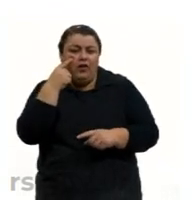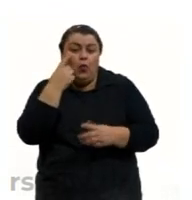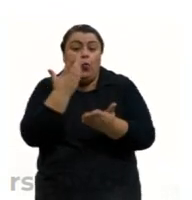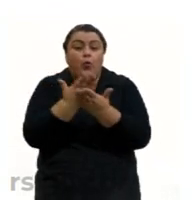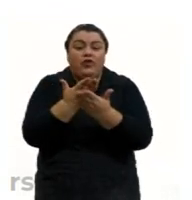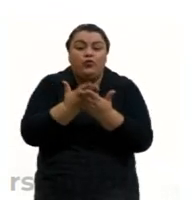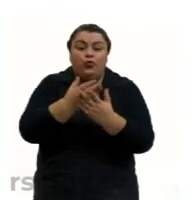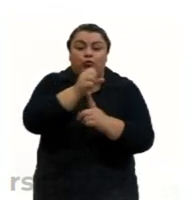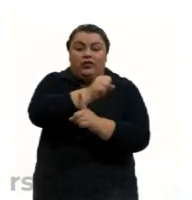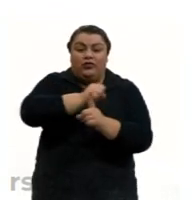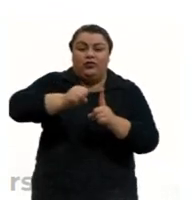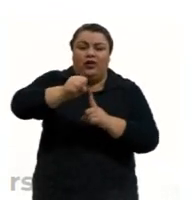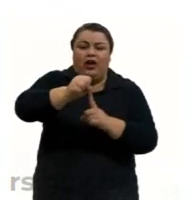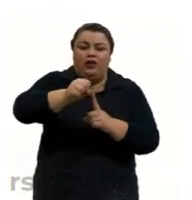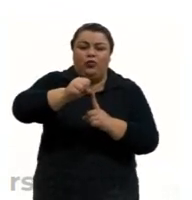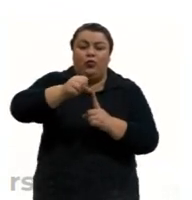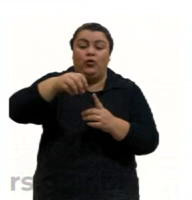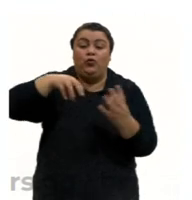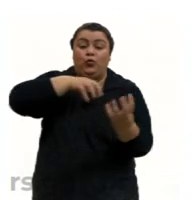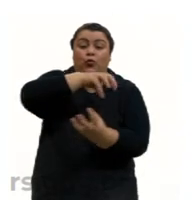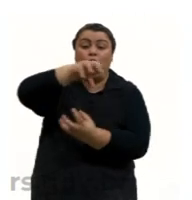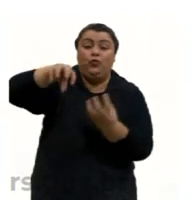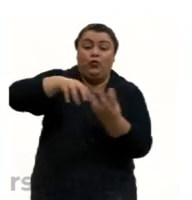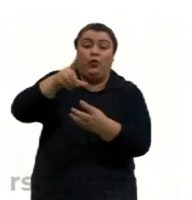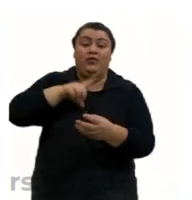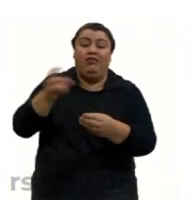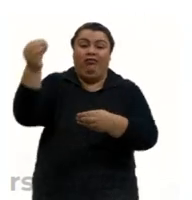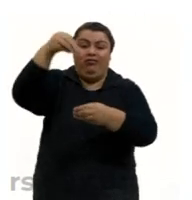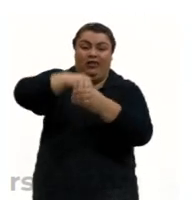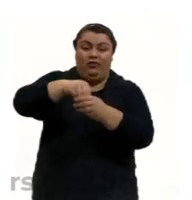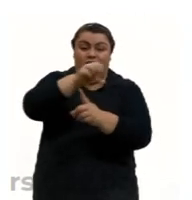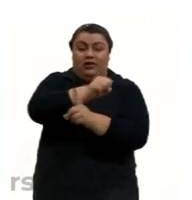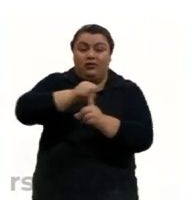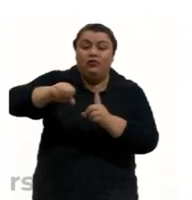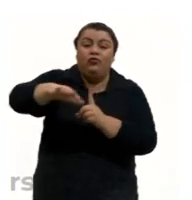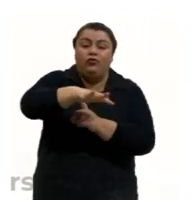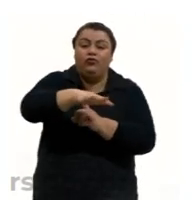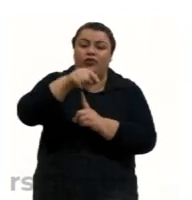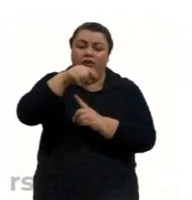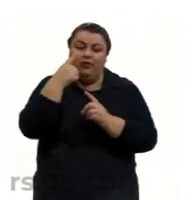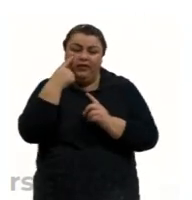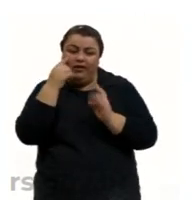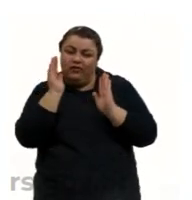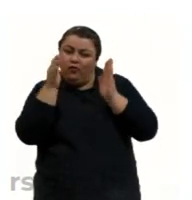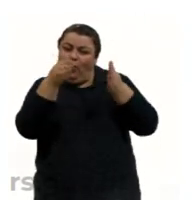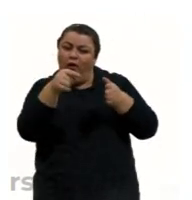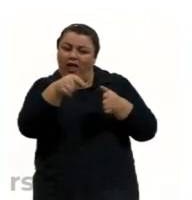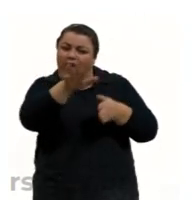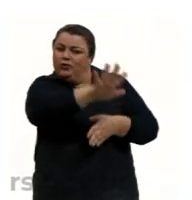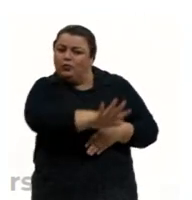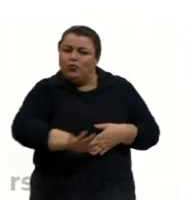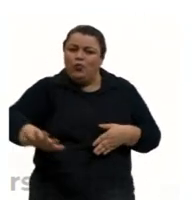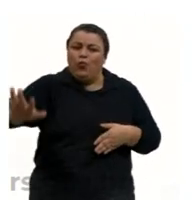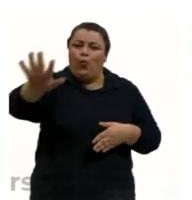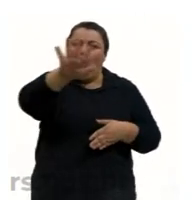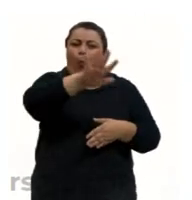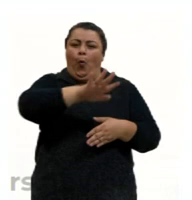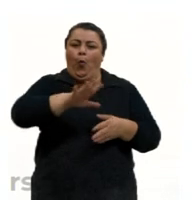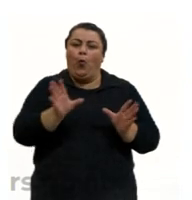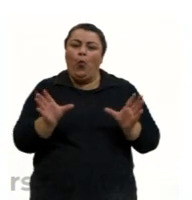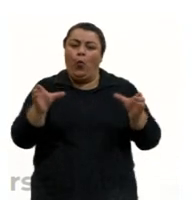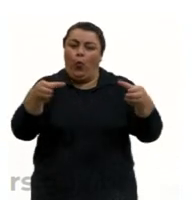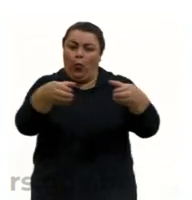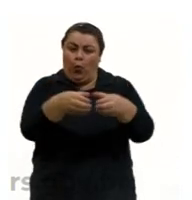e os fenômenos que ocorrem na sociedade. Portanto, a Sociologia tem esse olhar no coletivo, nesses